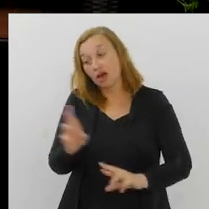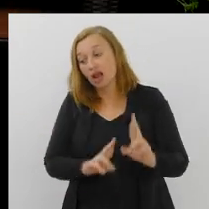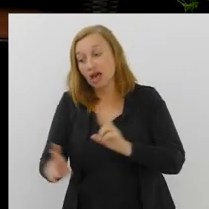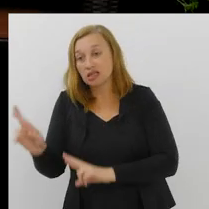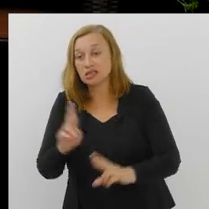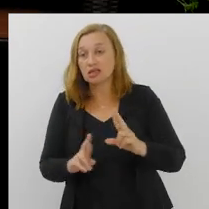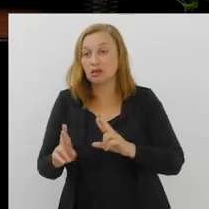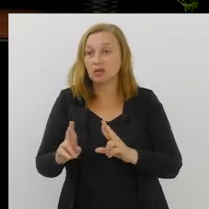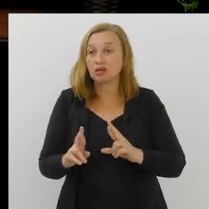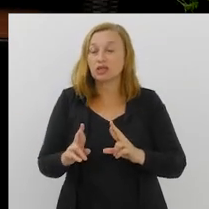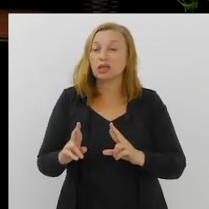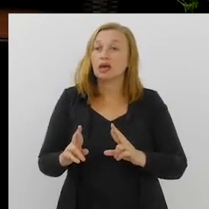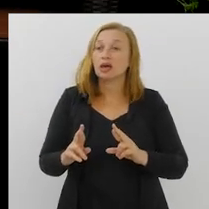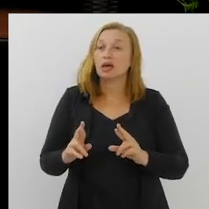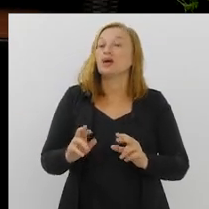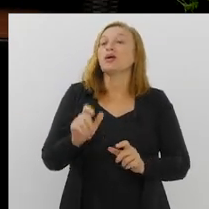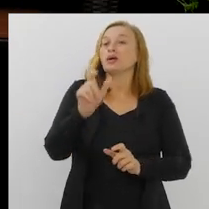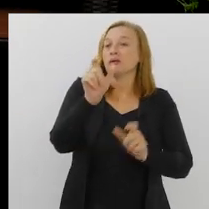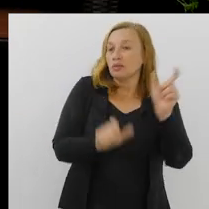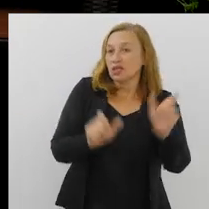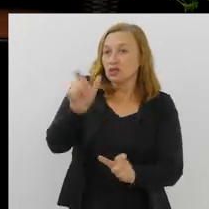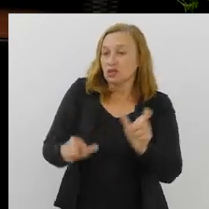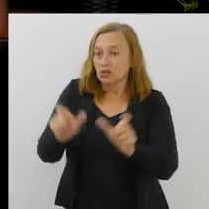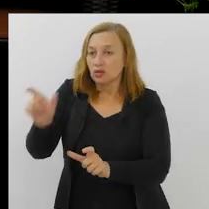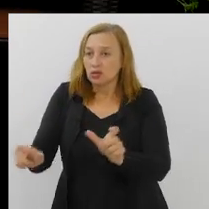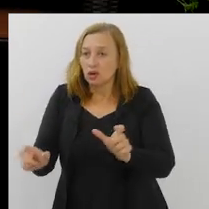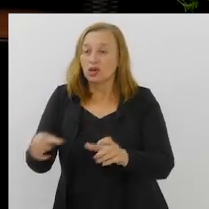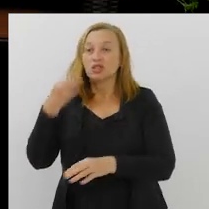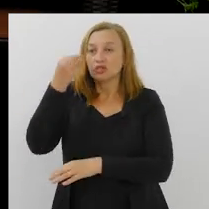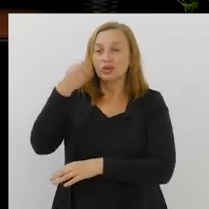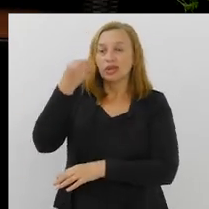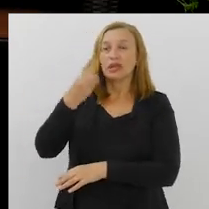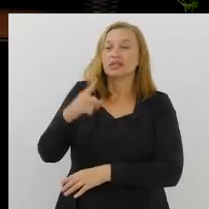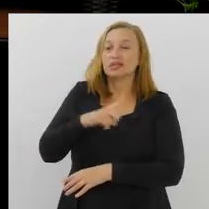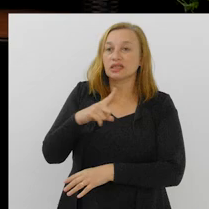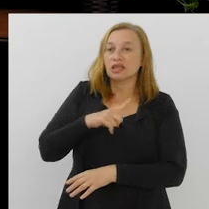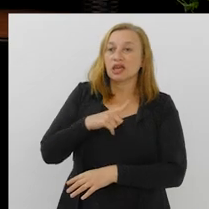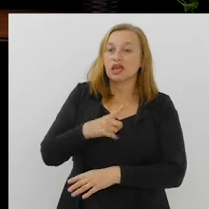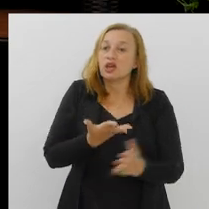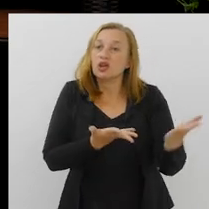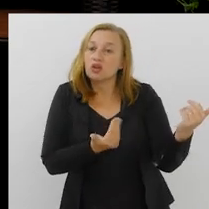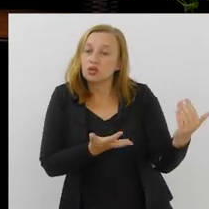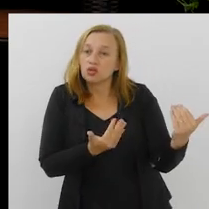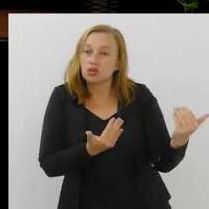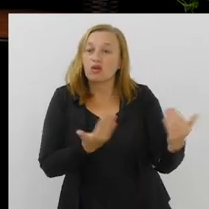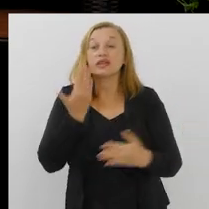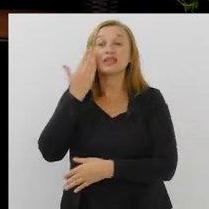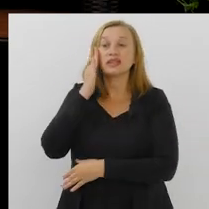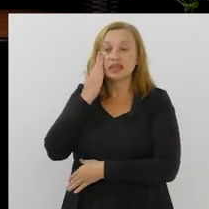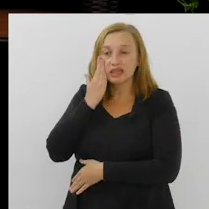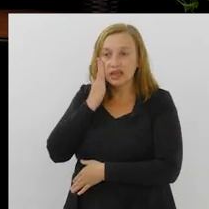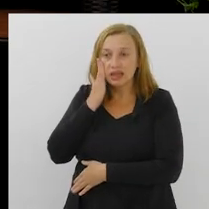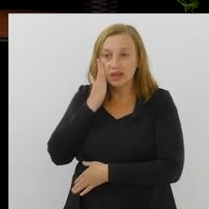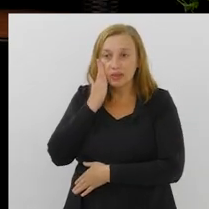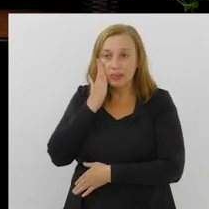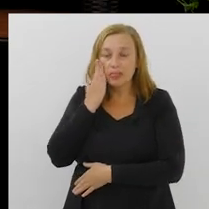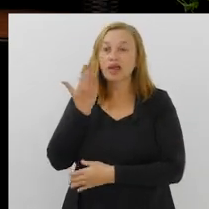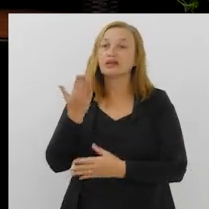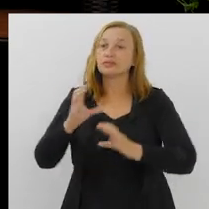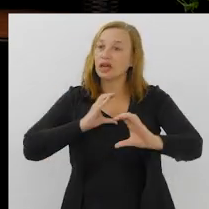fazer essa interrupção e levar pessoas, palestrantes, advogados, que o jovem advogado consiga minimamente entender,